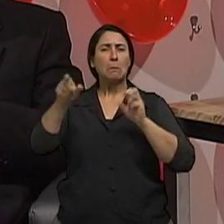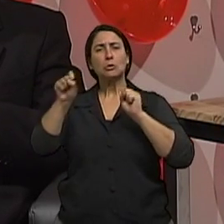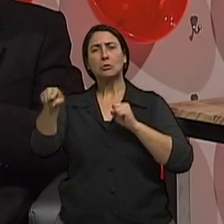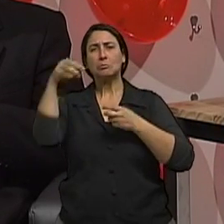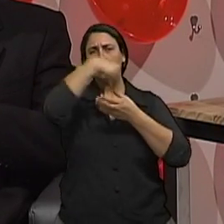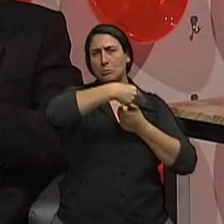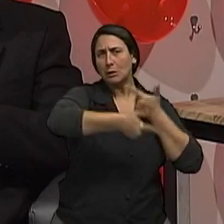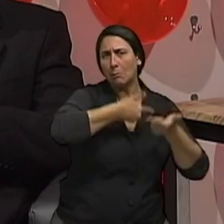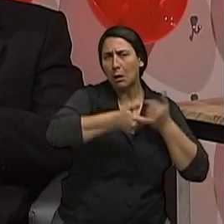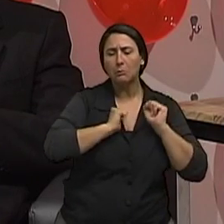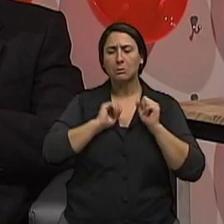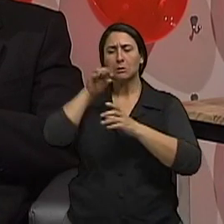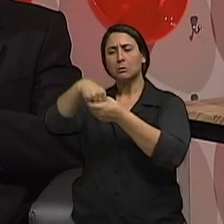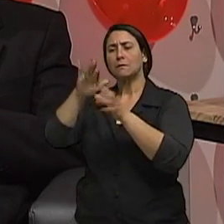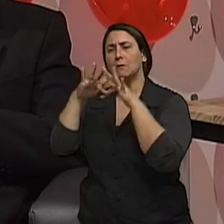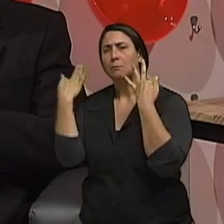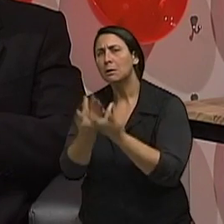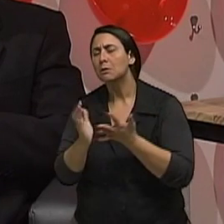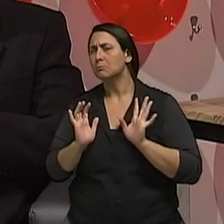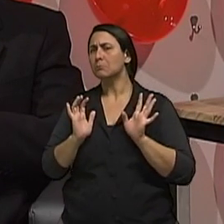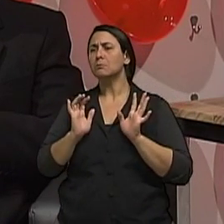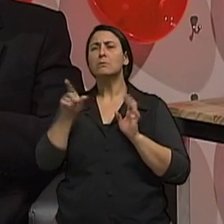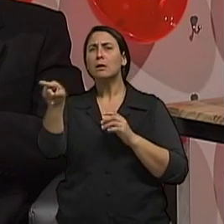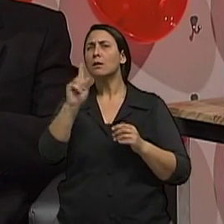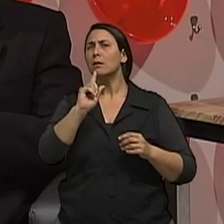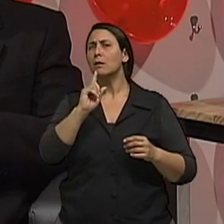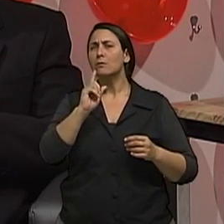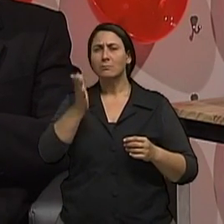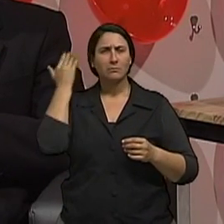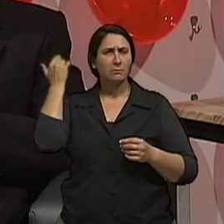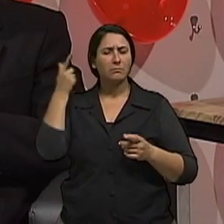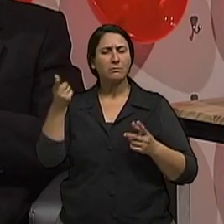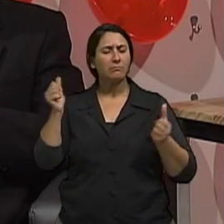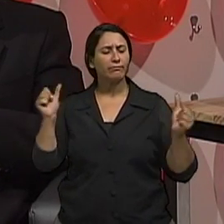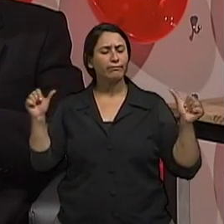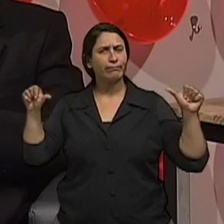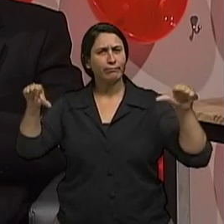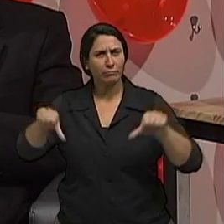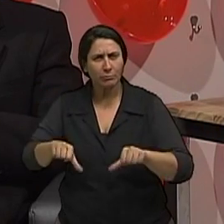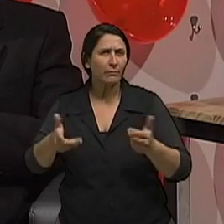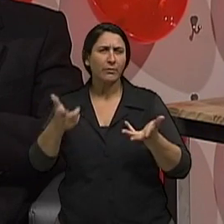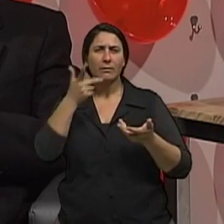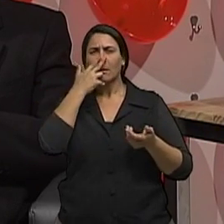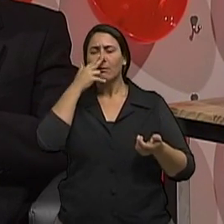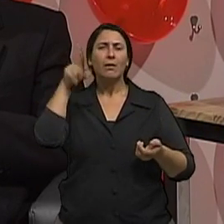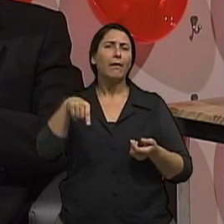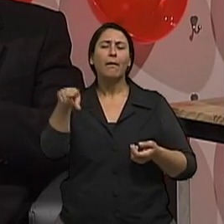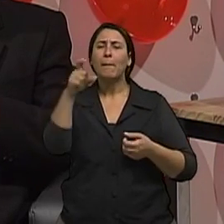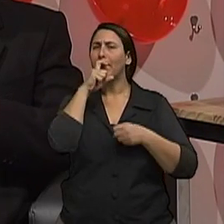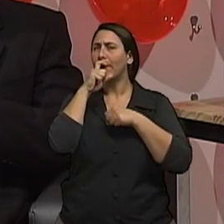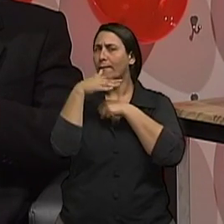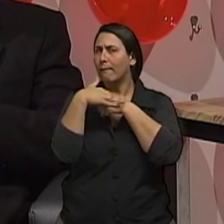seja uma performance na família, ele já não é mais aquele pai presente, ele já não é aquele pai carinhoso, ele